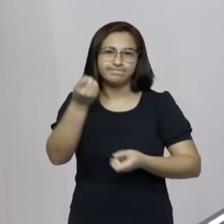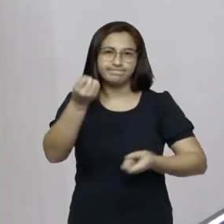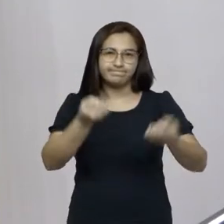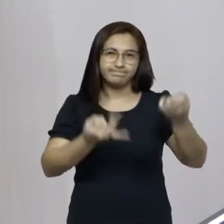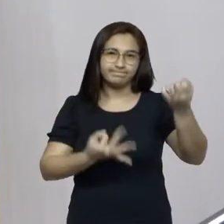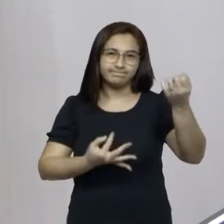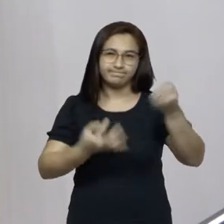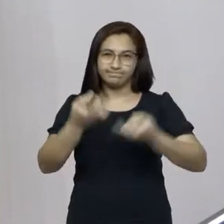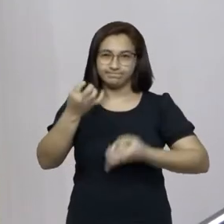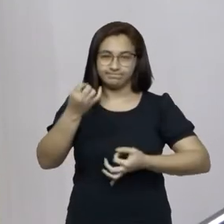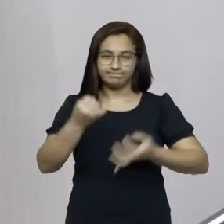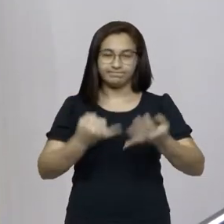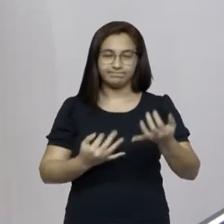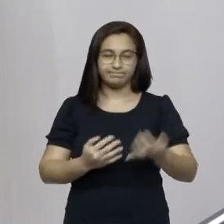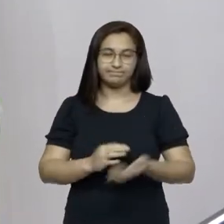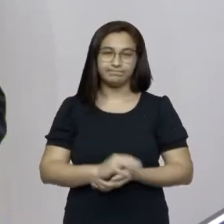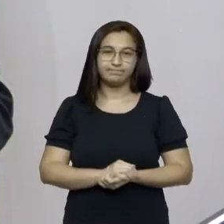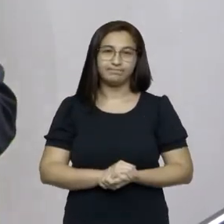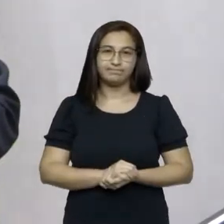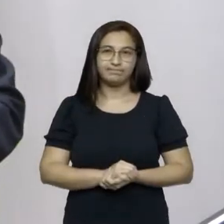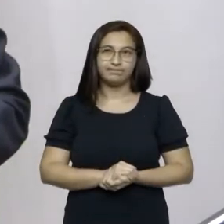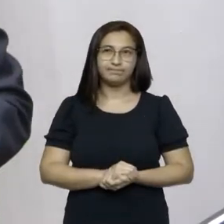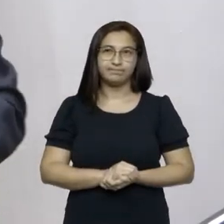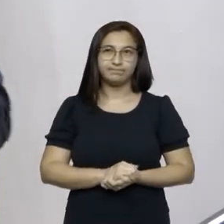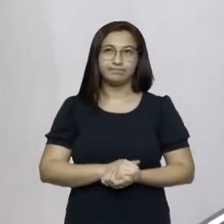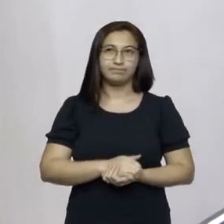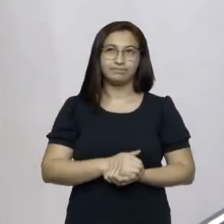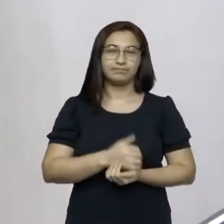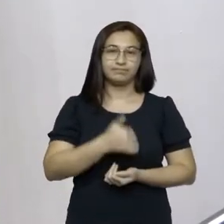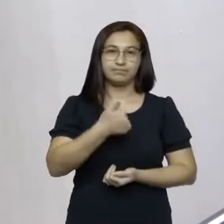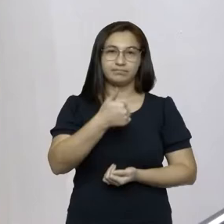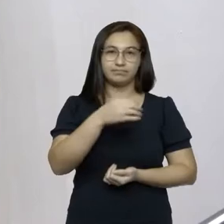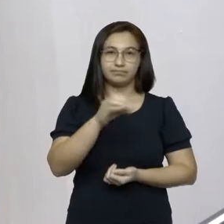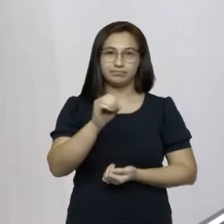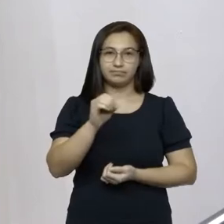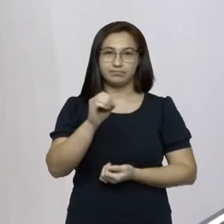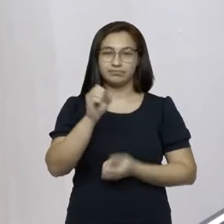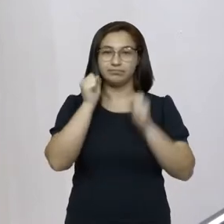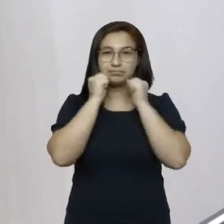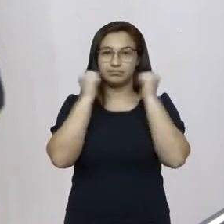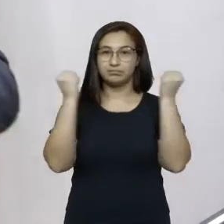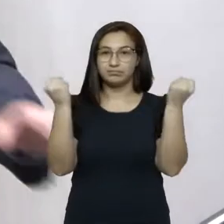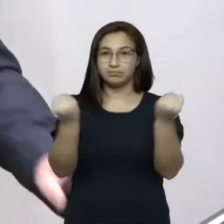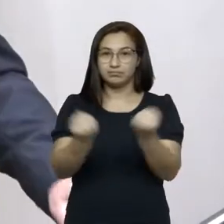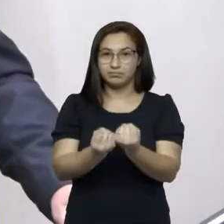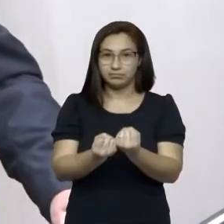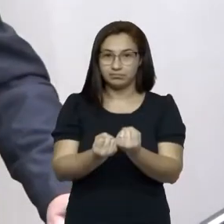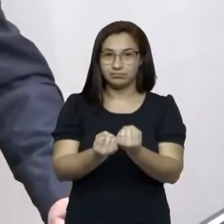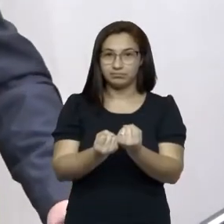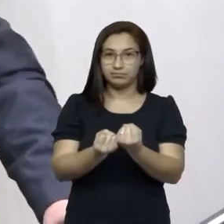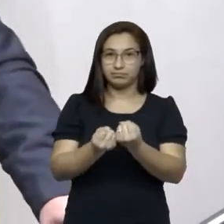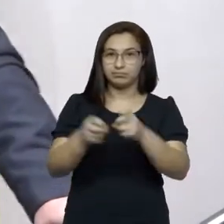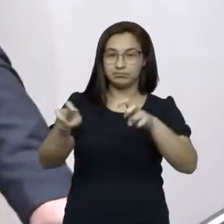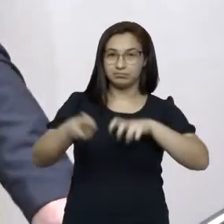ao décimo seminário de agroecologia, que aconteceu